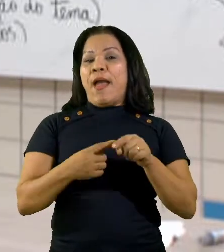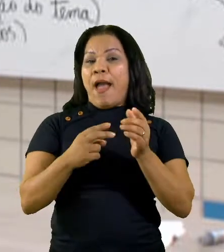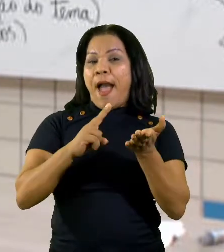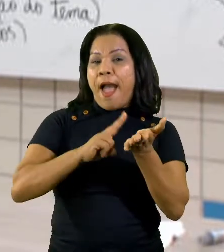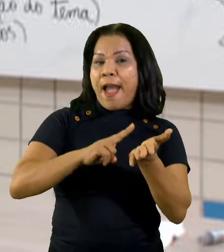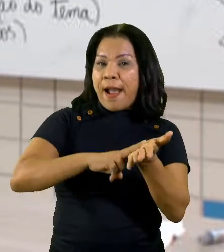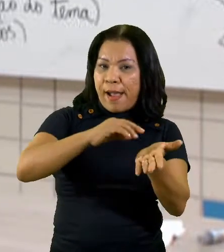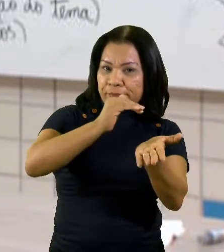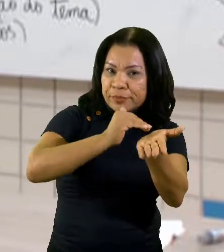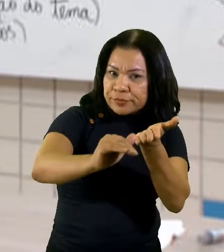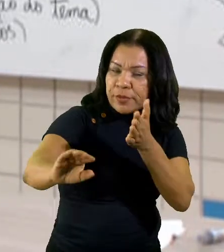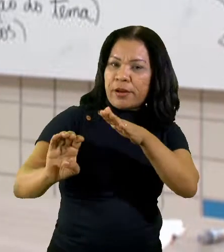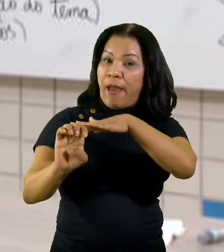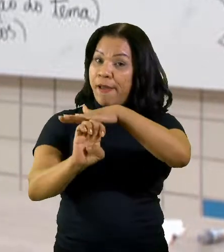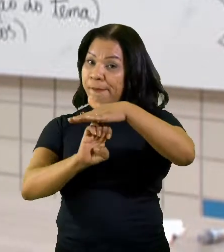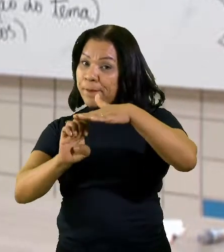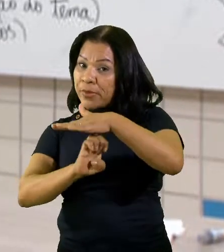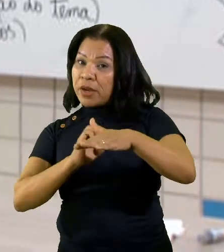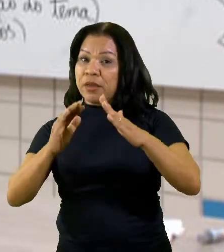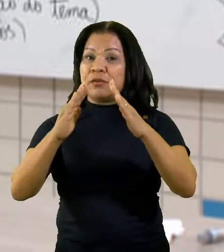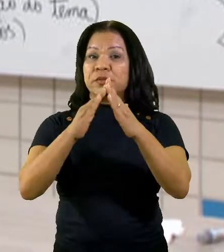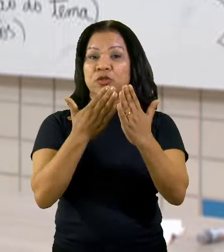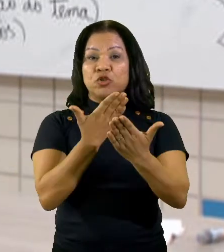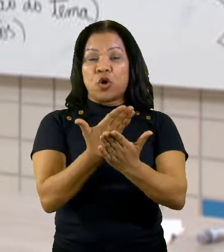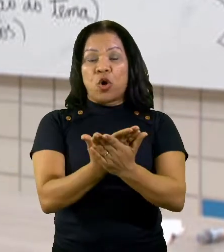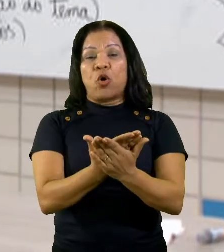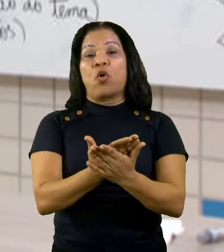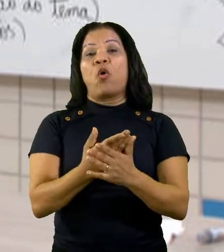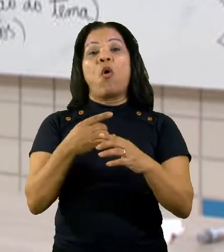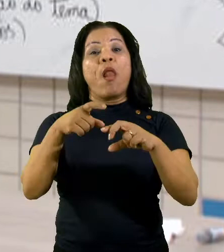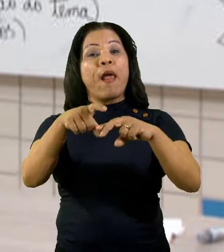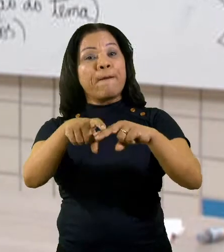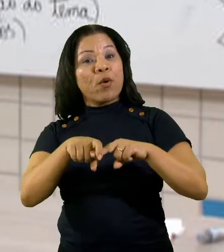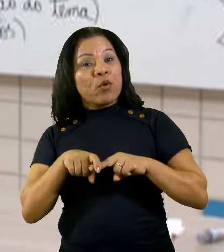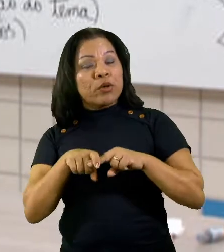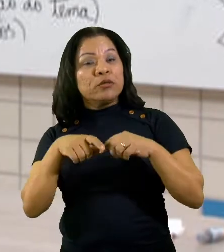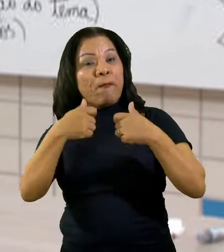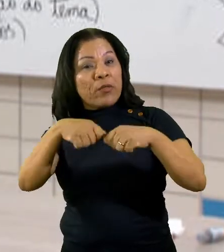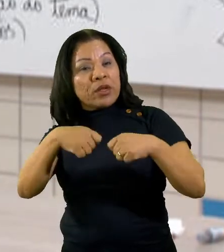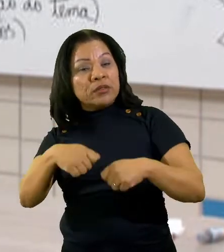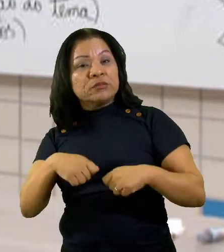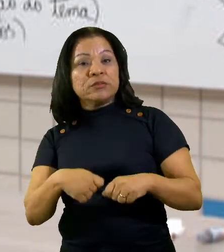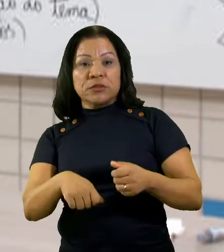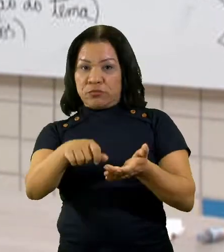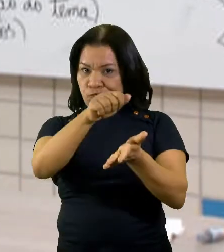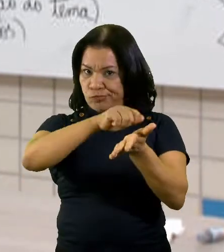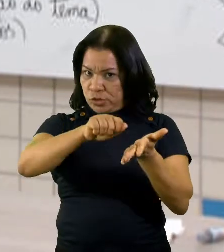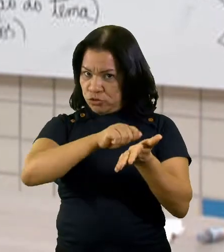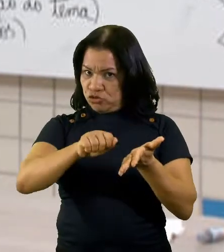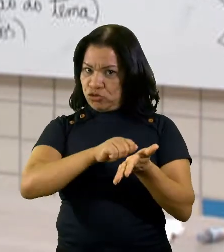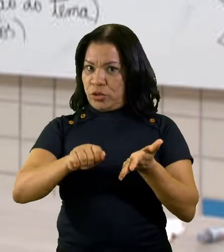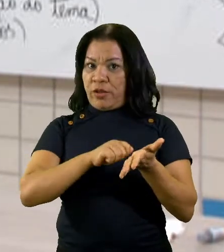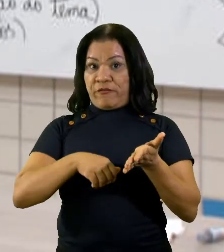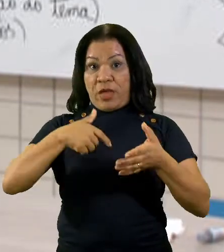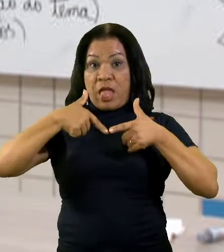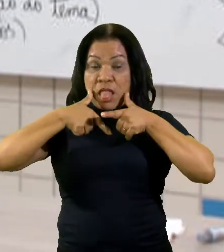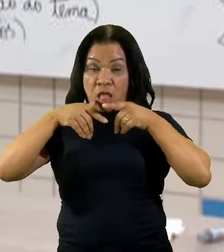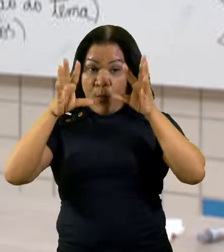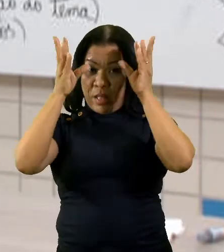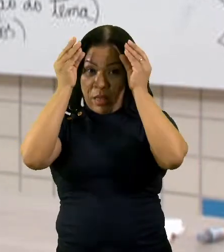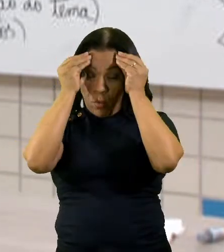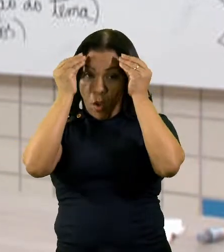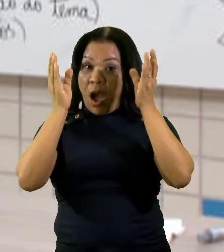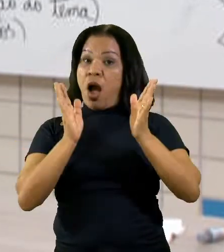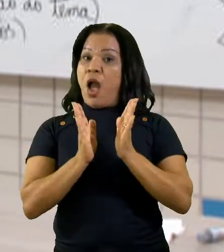empresa ou à escola. Por isso que a gente tem que escrever em uma linguagem formal, de acordo à norma